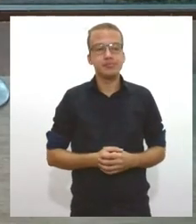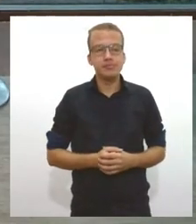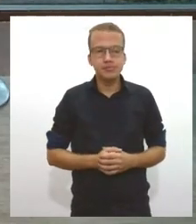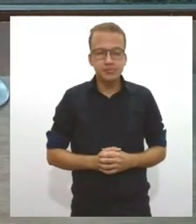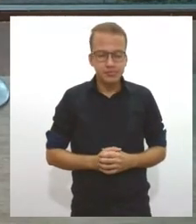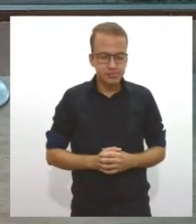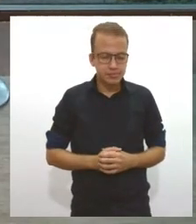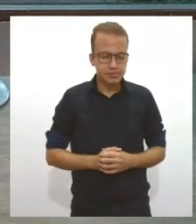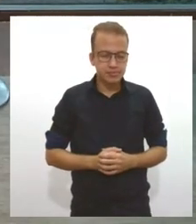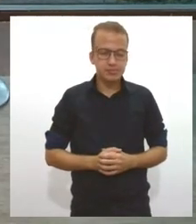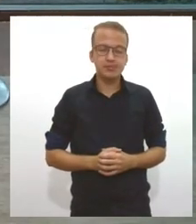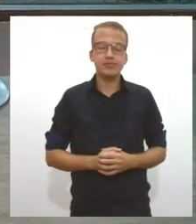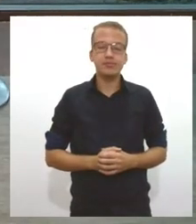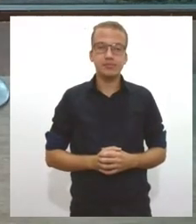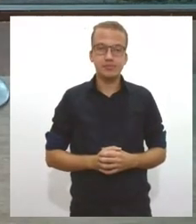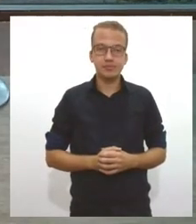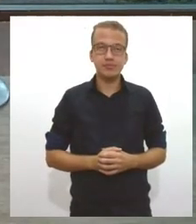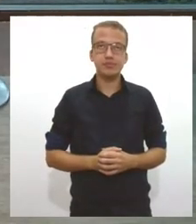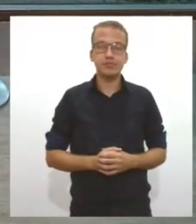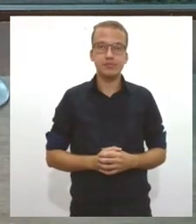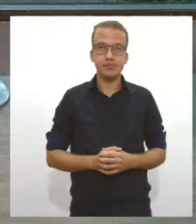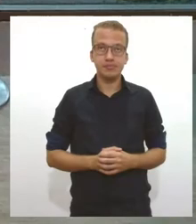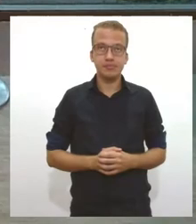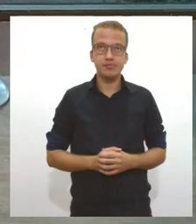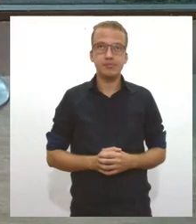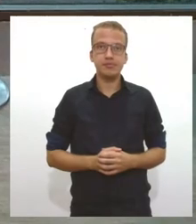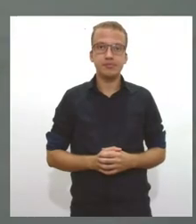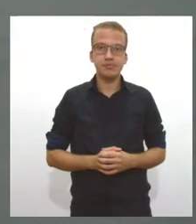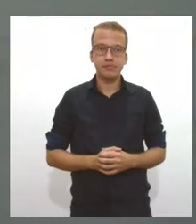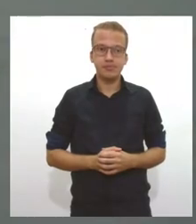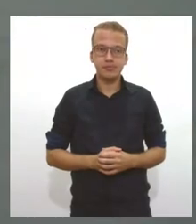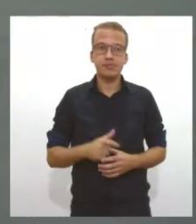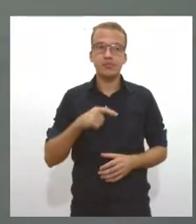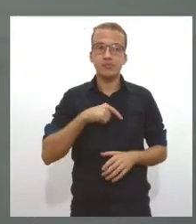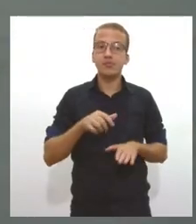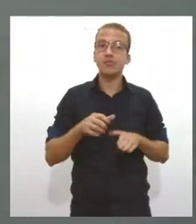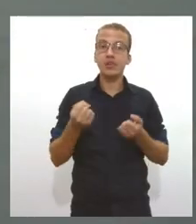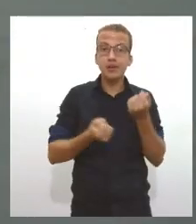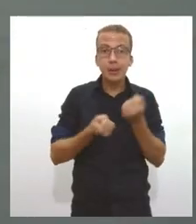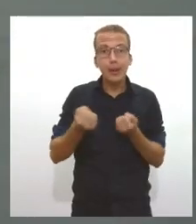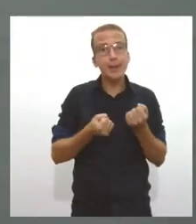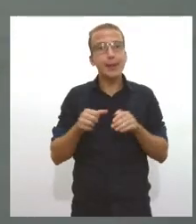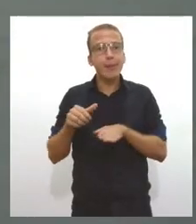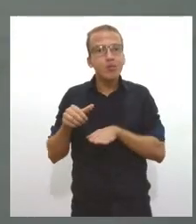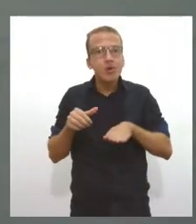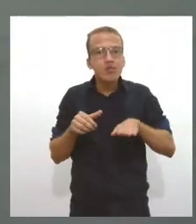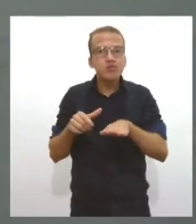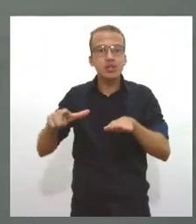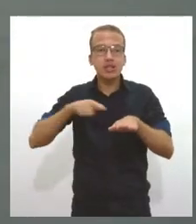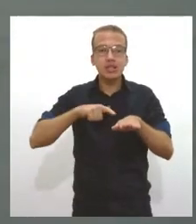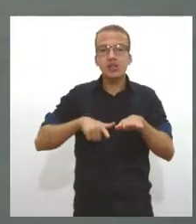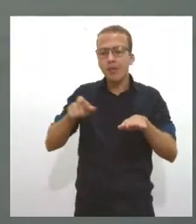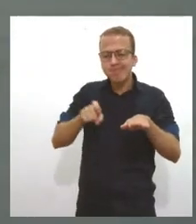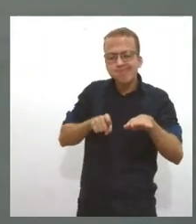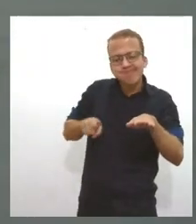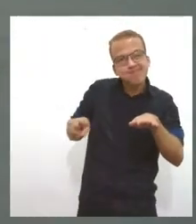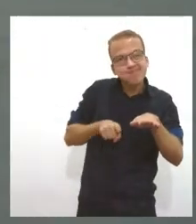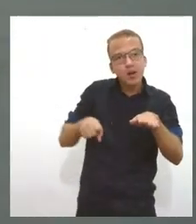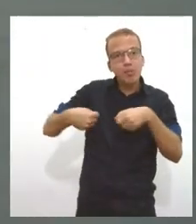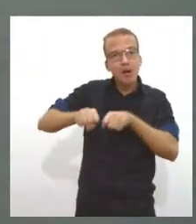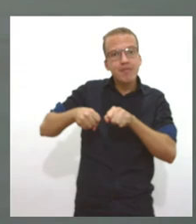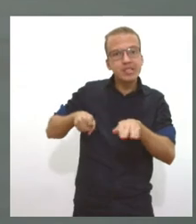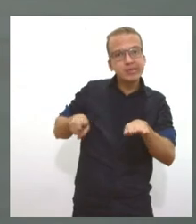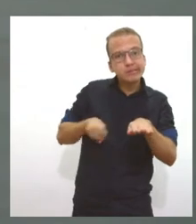eu ia passando de carro e vi um rapaz de moto com velocidade da moto e